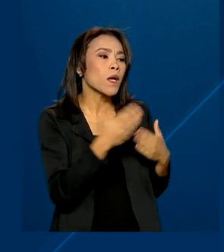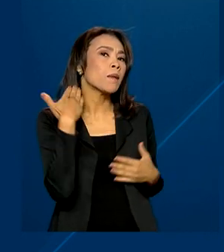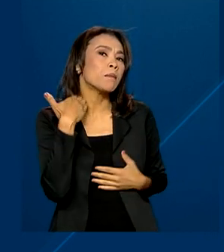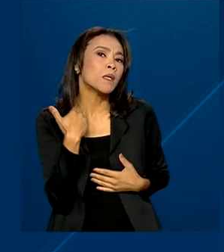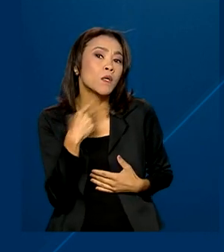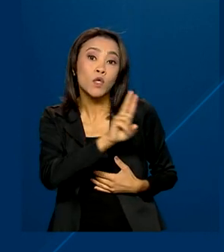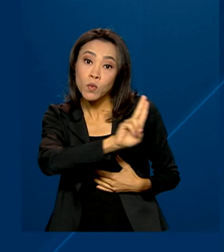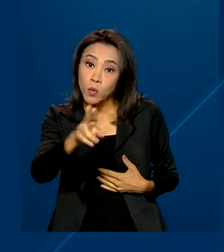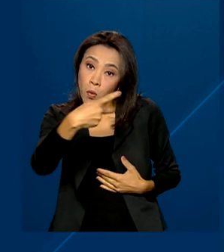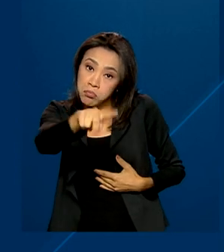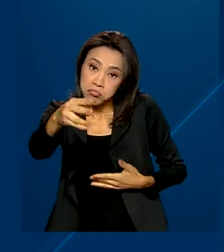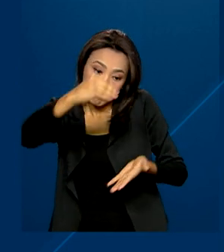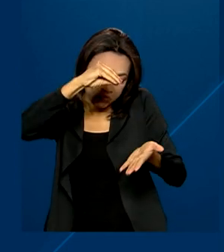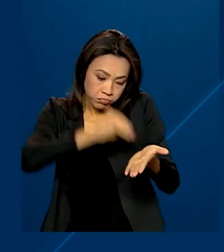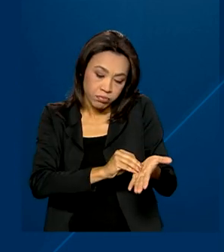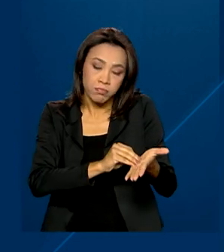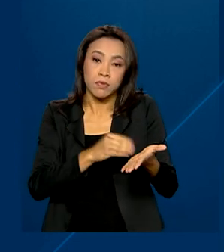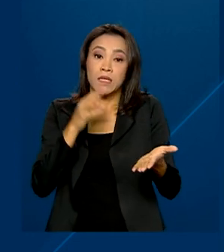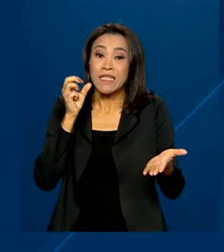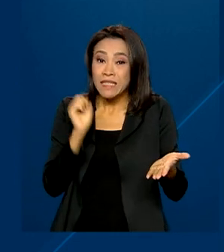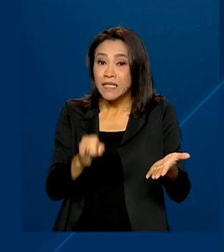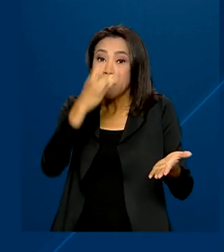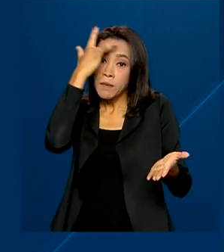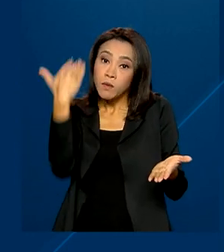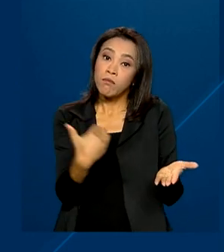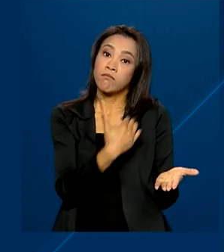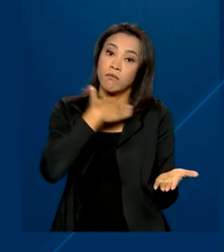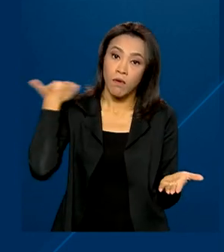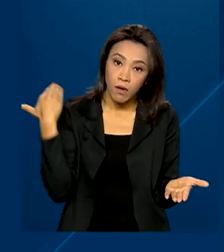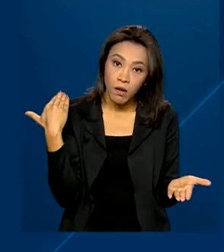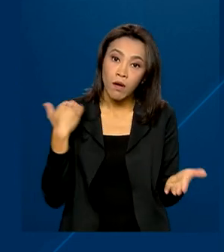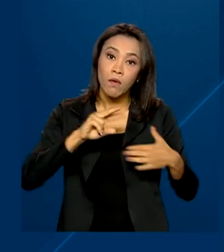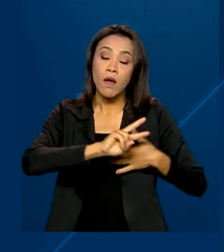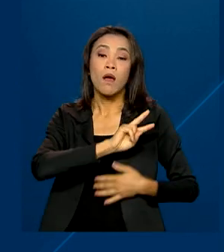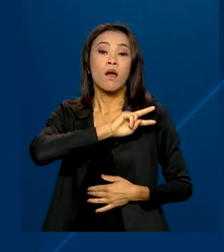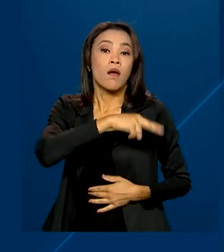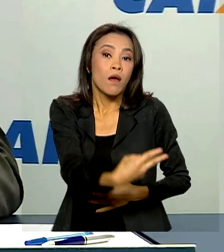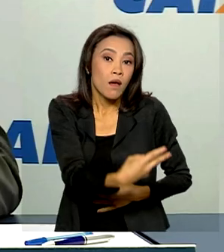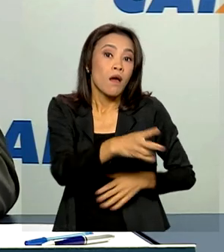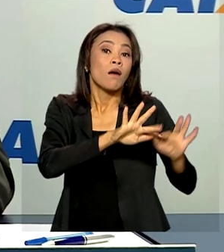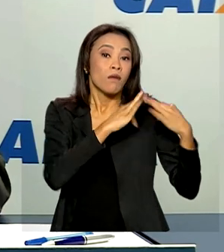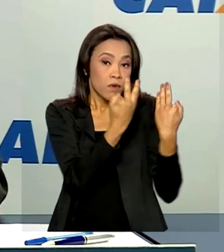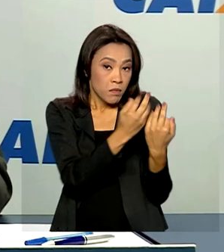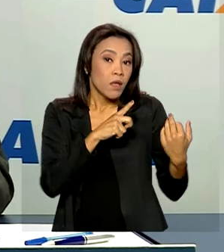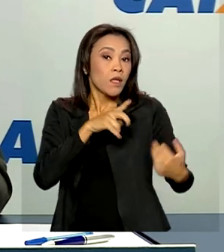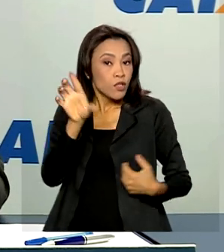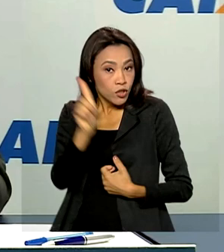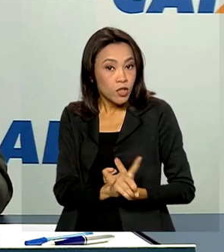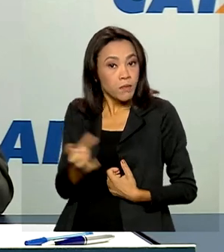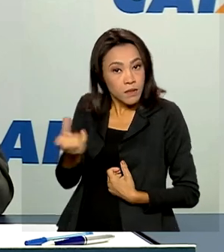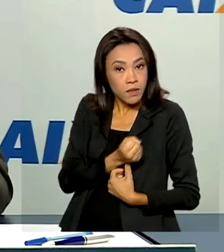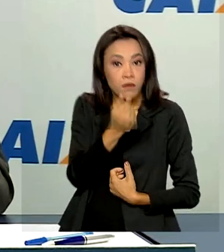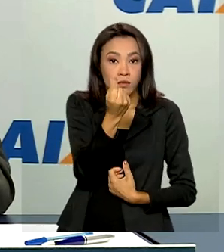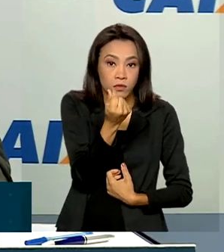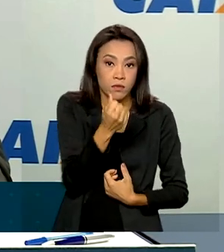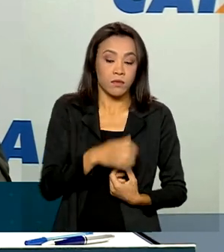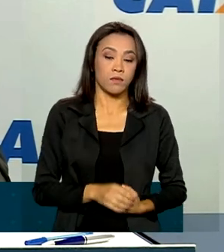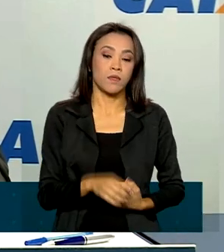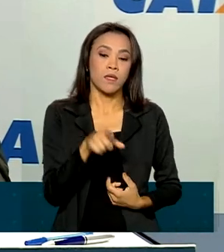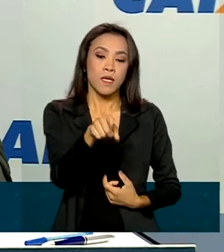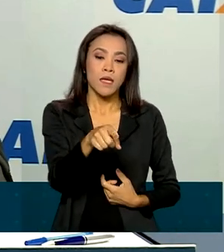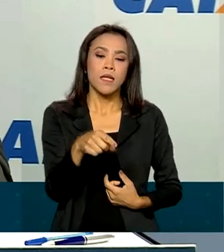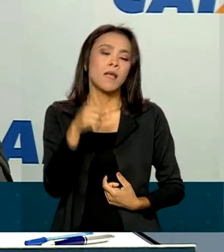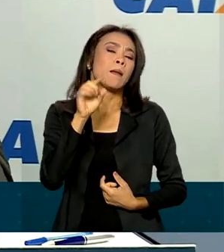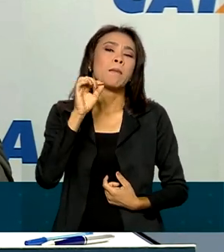indicada. Caso o beneficiário tenha falecido, os herdeiros têm direito. No acesso ao app do FGTS, já na